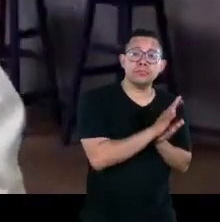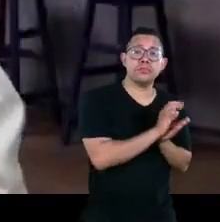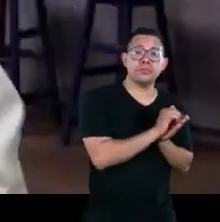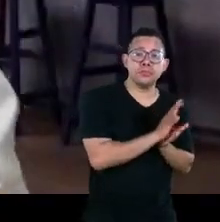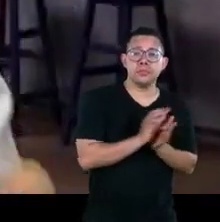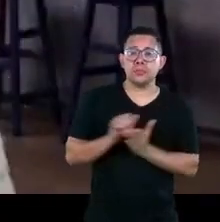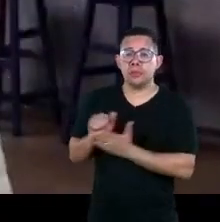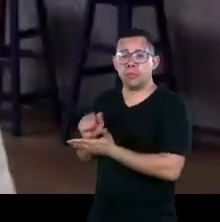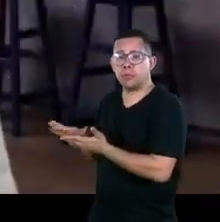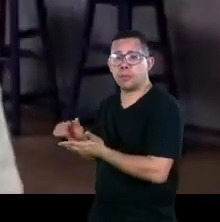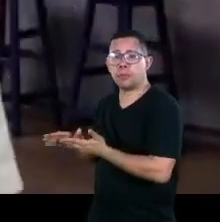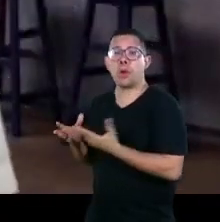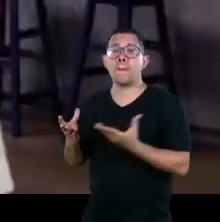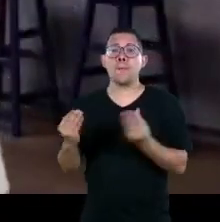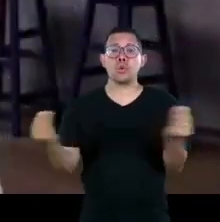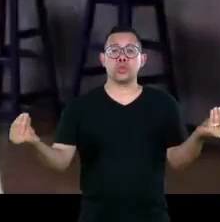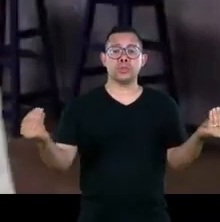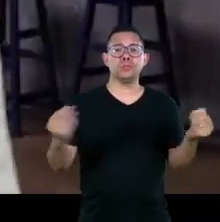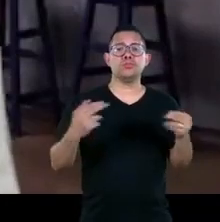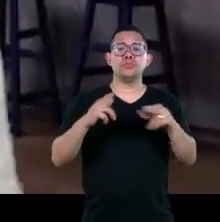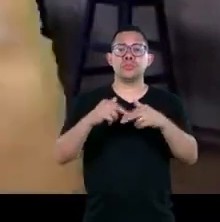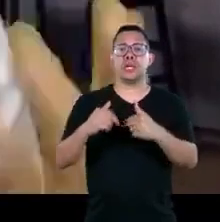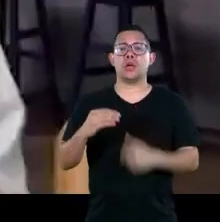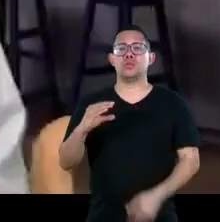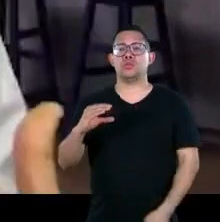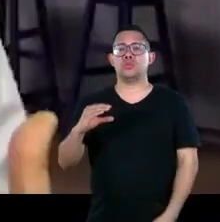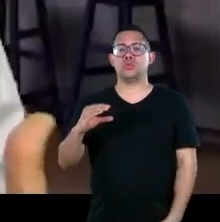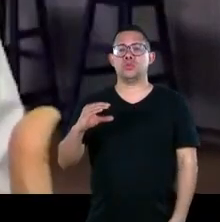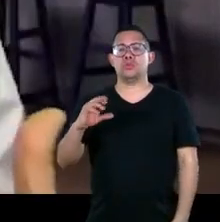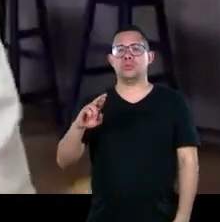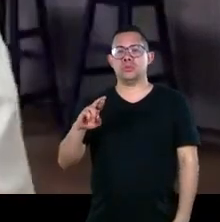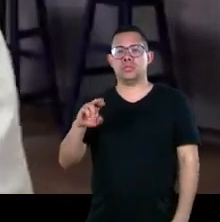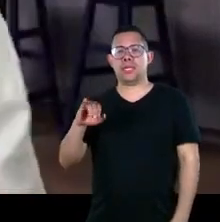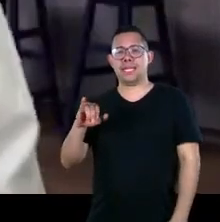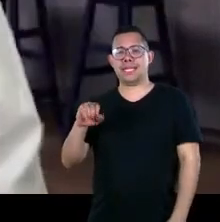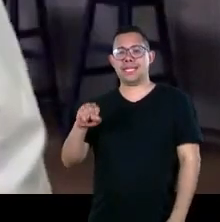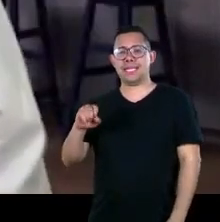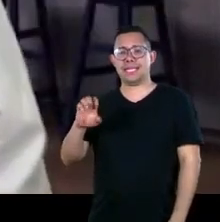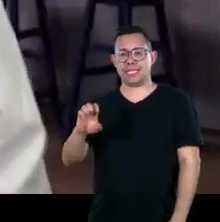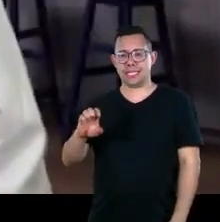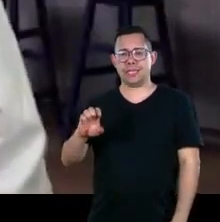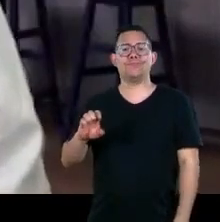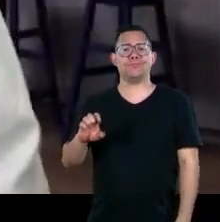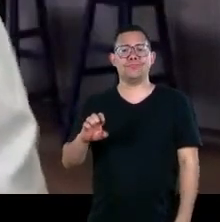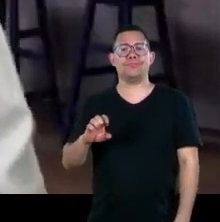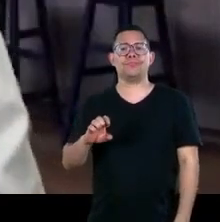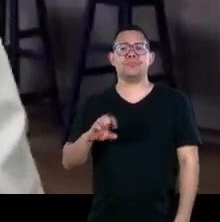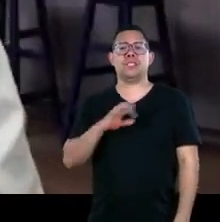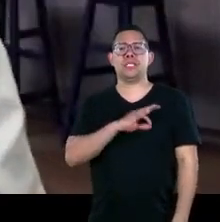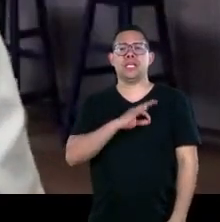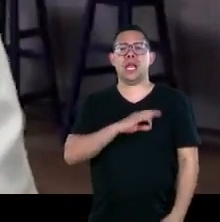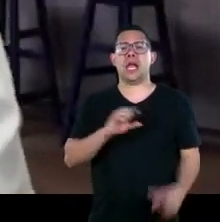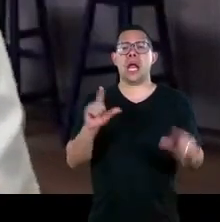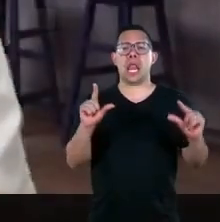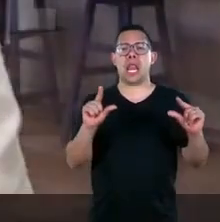realidade das pessoas porque as pessoas mais da metade da população brasileira ganham menos de um salário mínimo sim